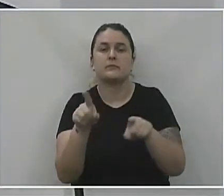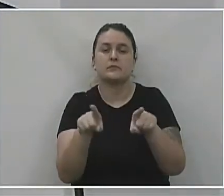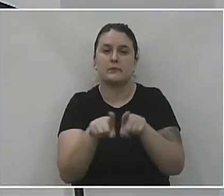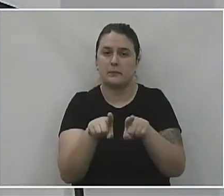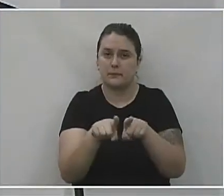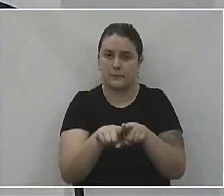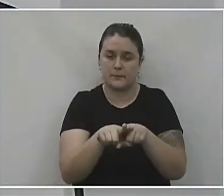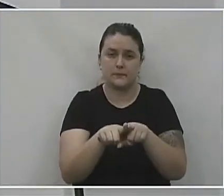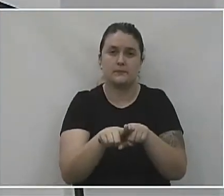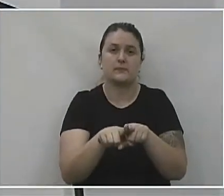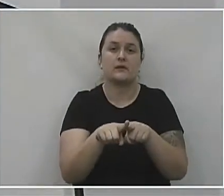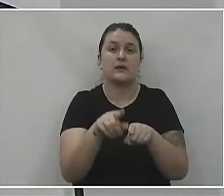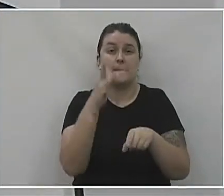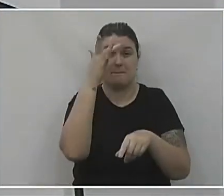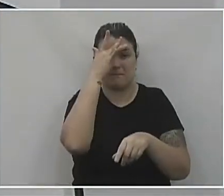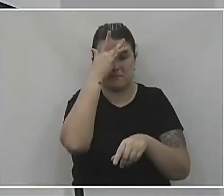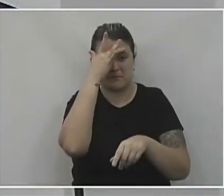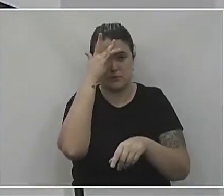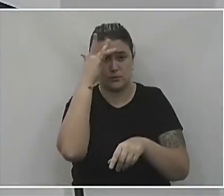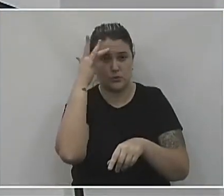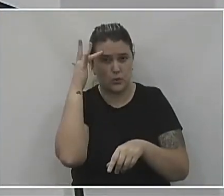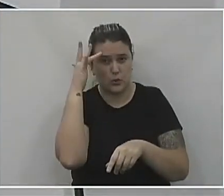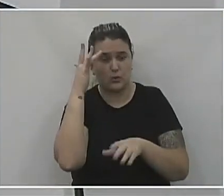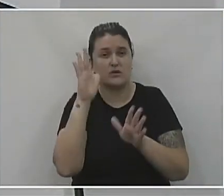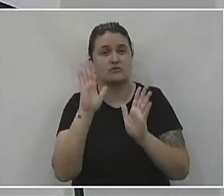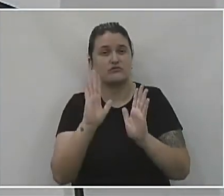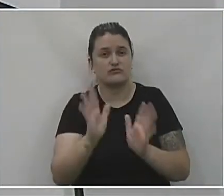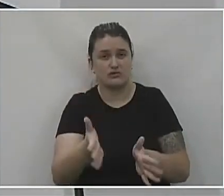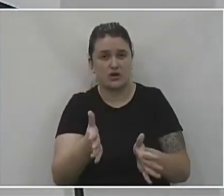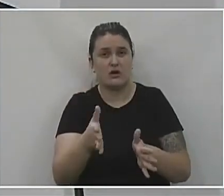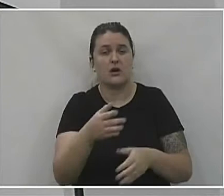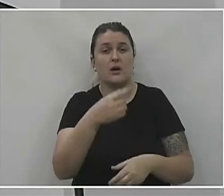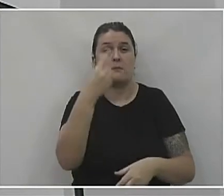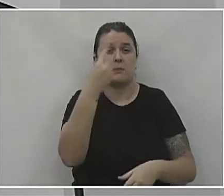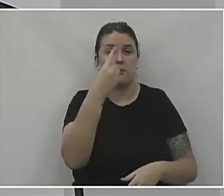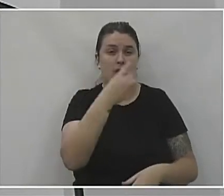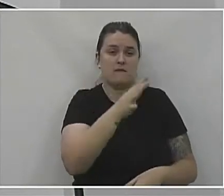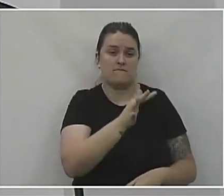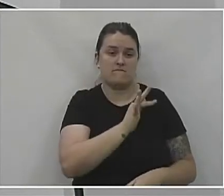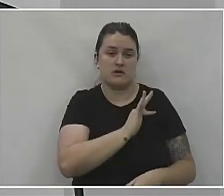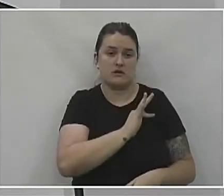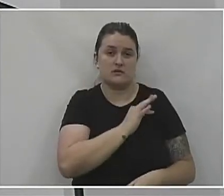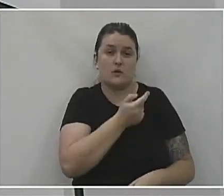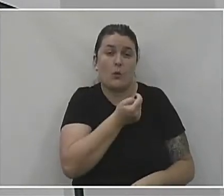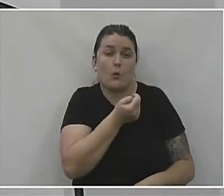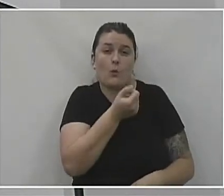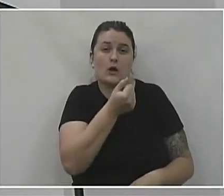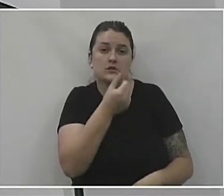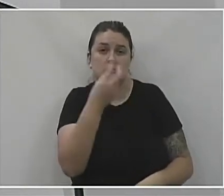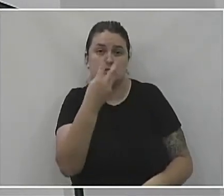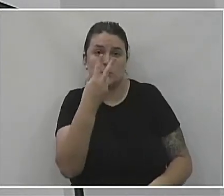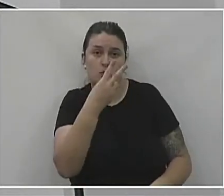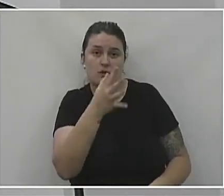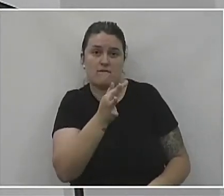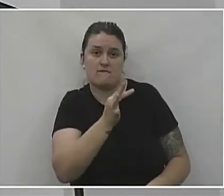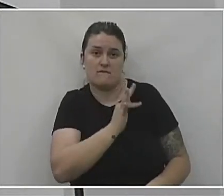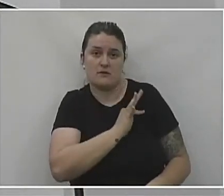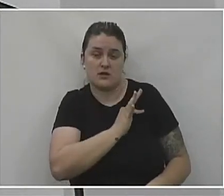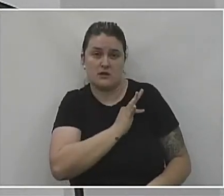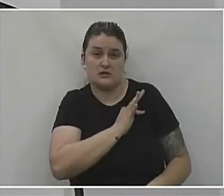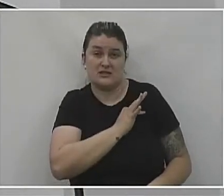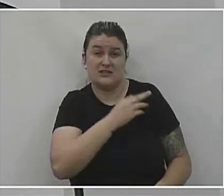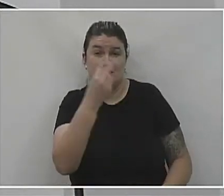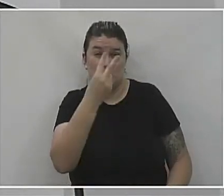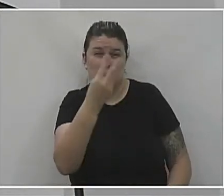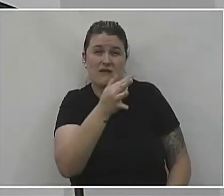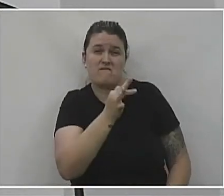a mesma situação, né? Pacientes que já estão na primeira fase, quase indo para a segunda fase, que é a fase de um